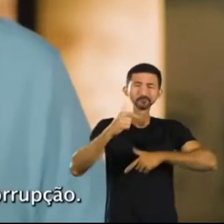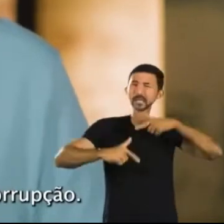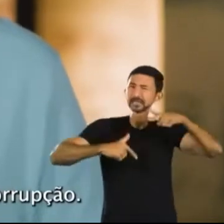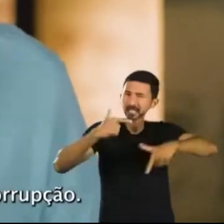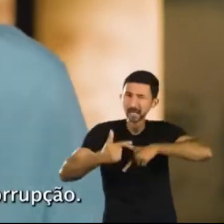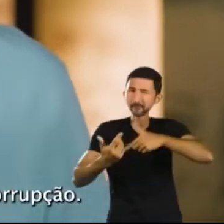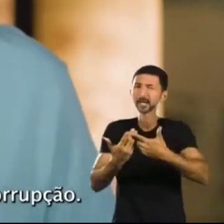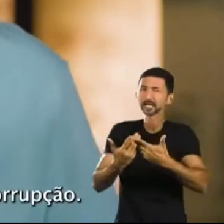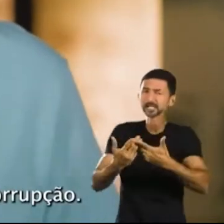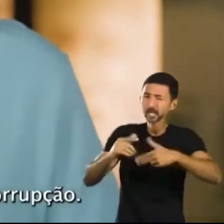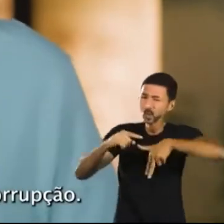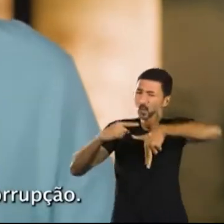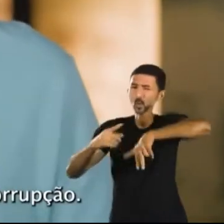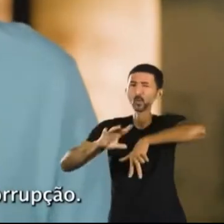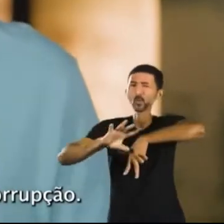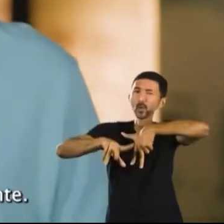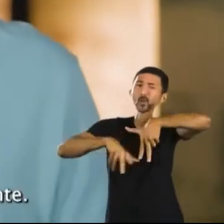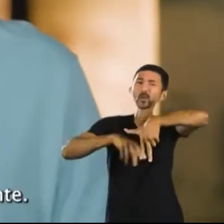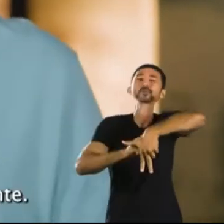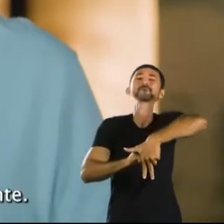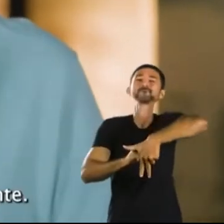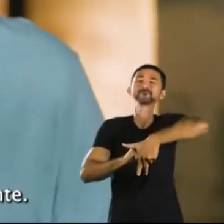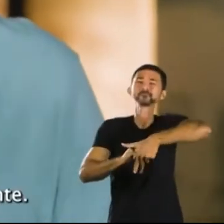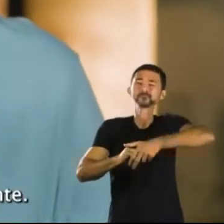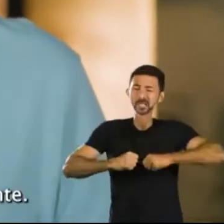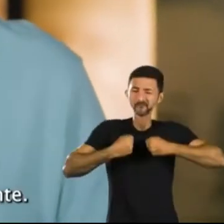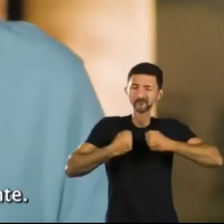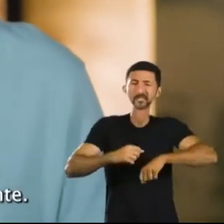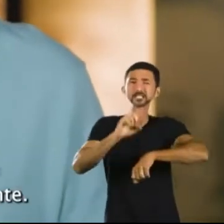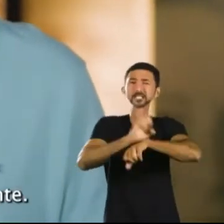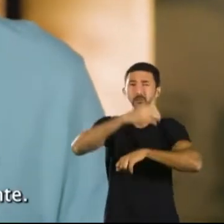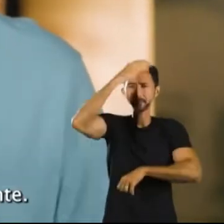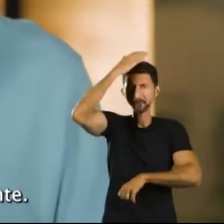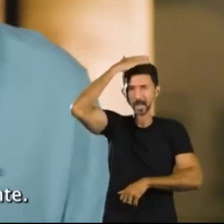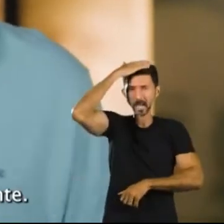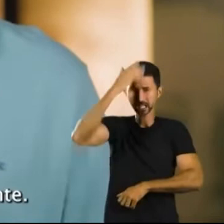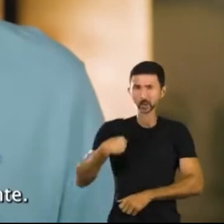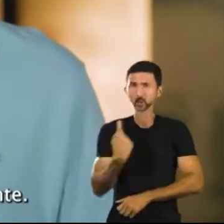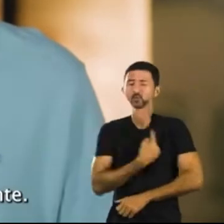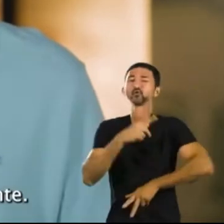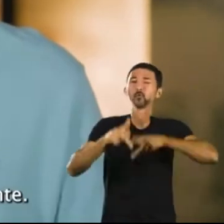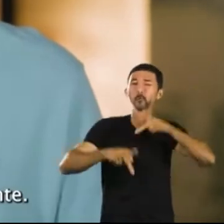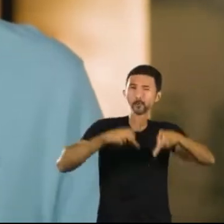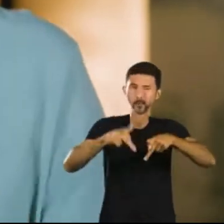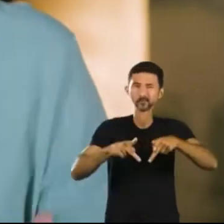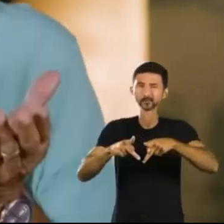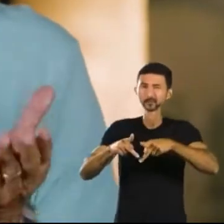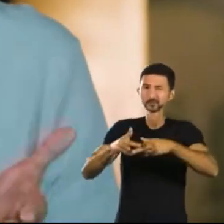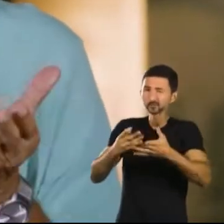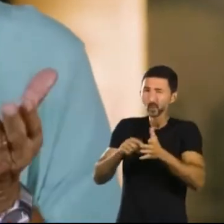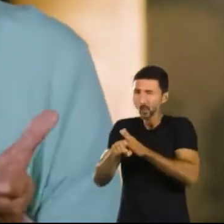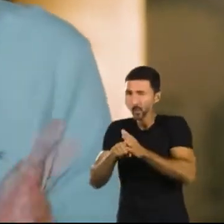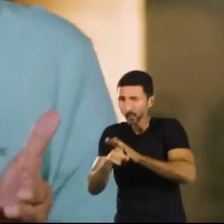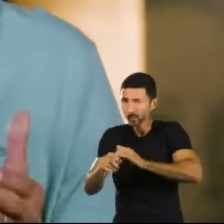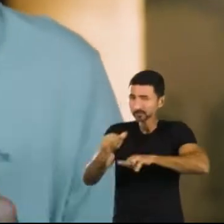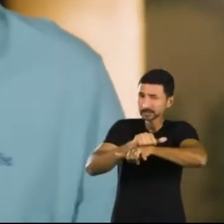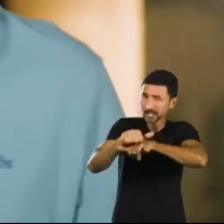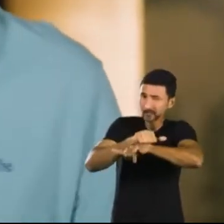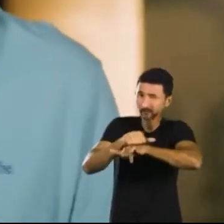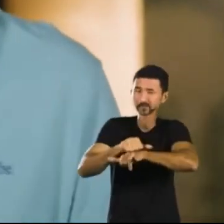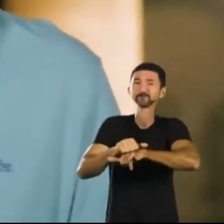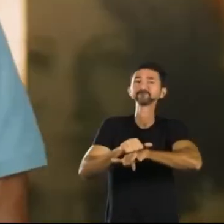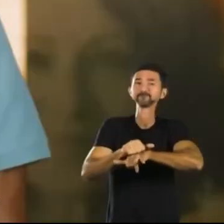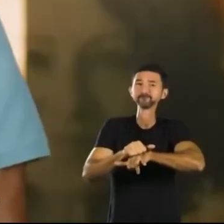trabalhei muito contra a corrupção, na defesa do Pará e da nossa gente. Eu abri a porta da